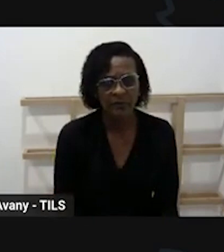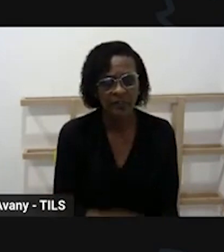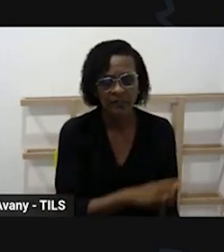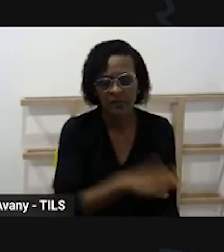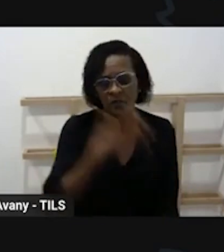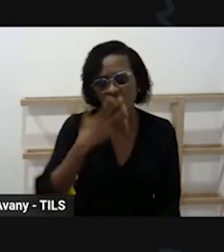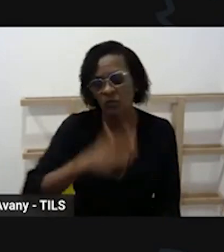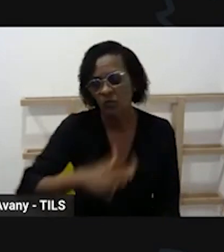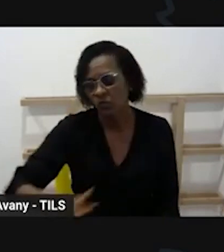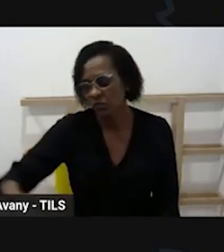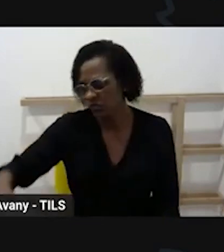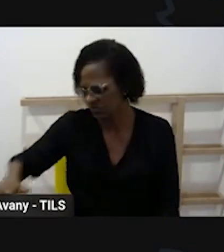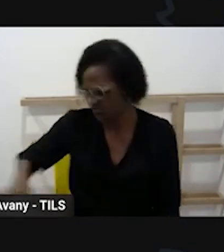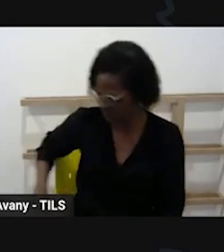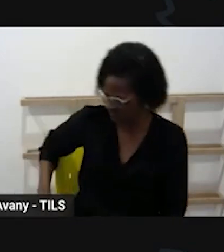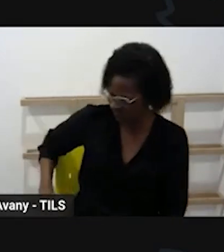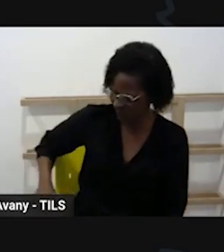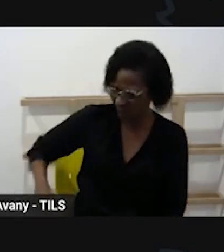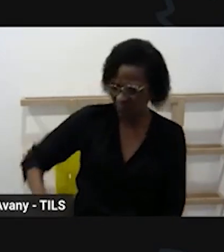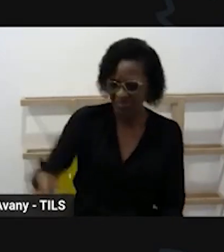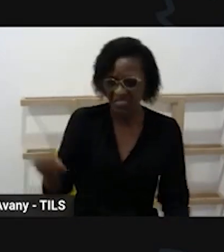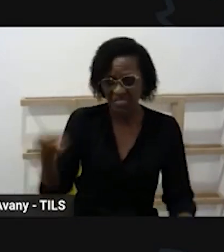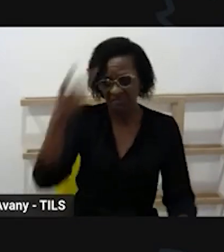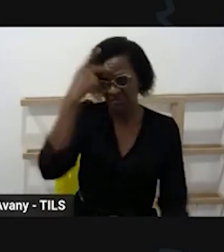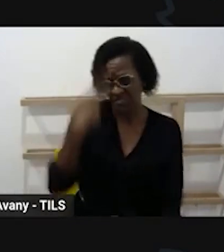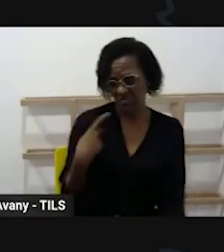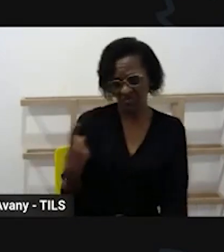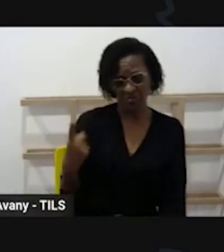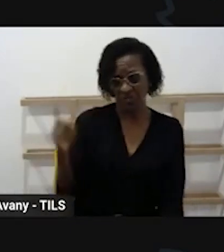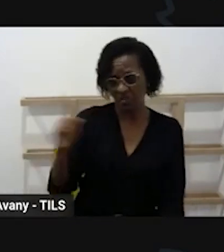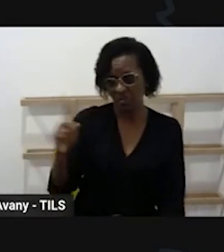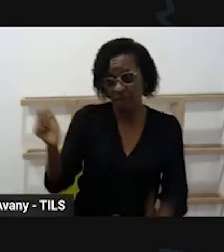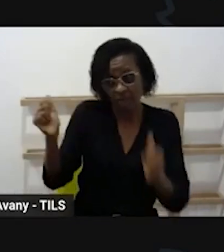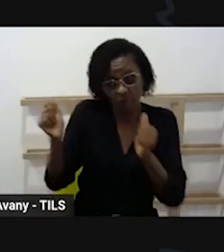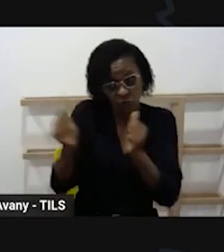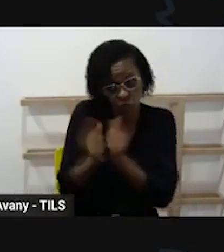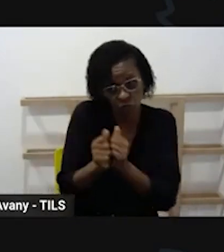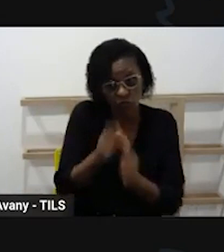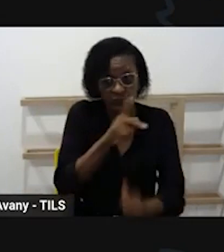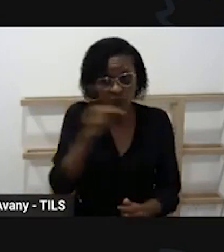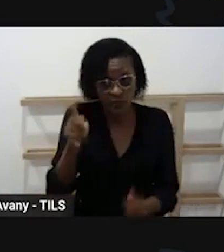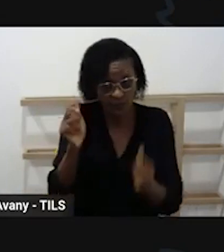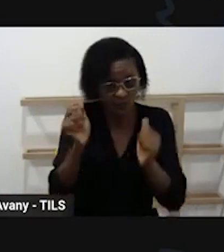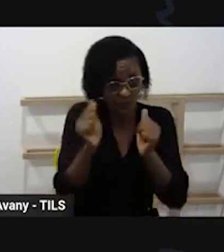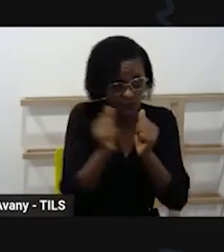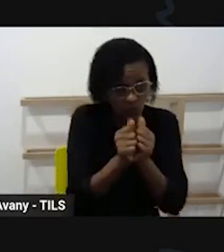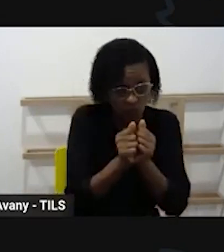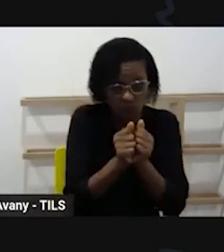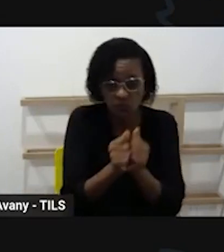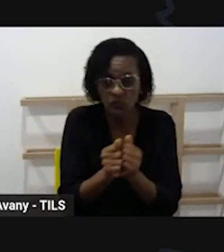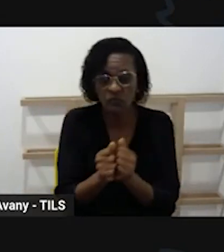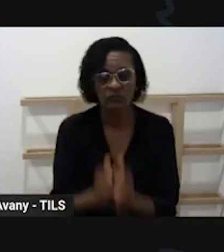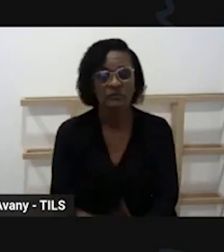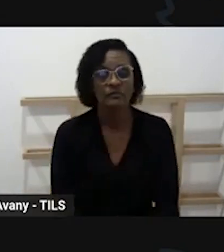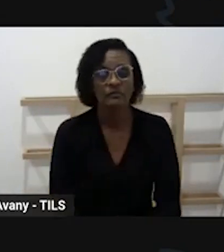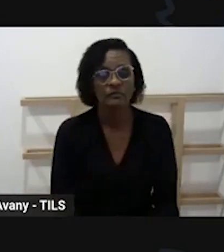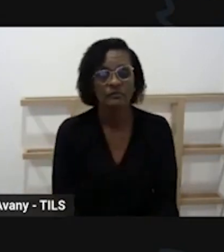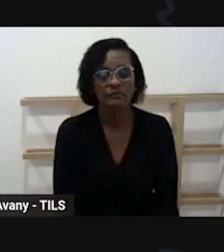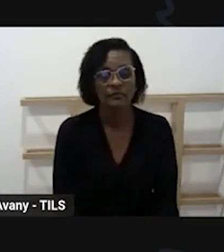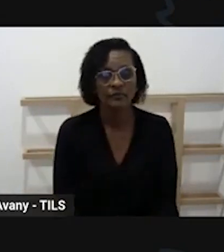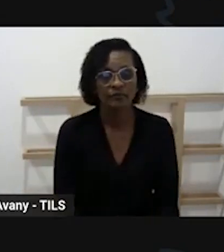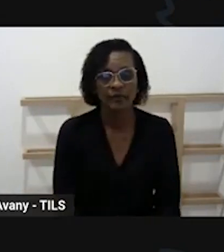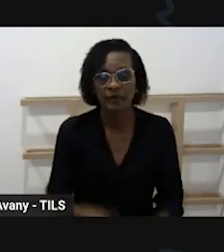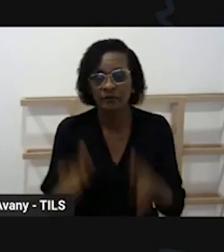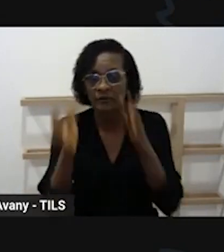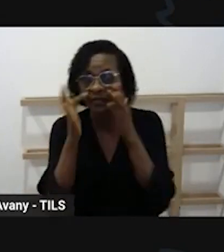são pequenas elas não tem como estar sozinhas então aí o ajuste do corpo docente né que se faz nessa